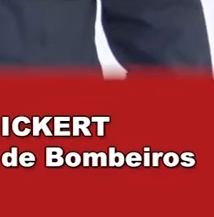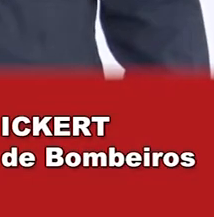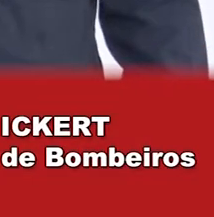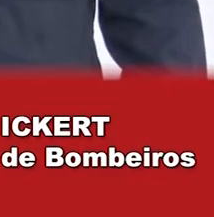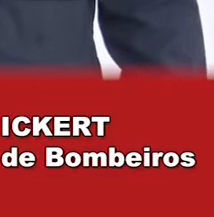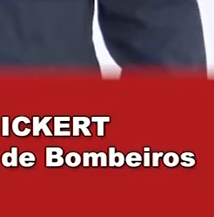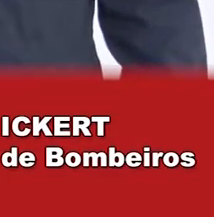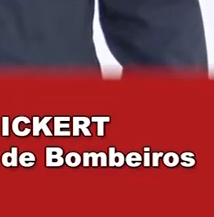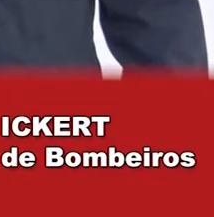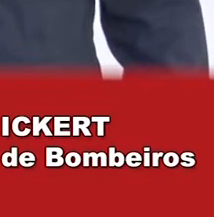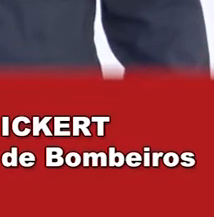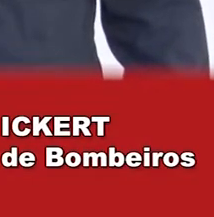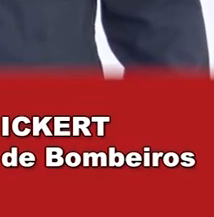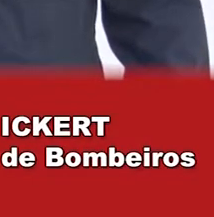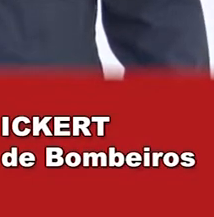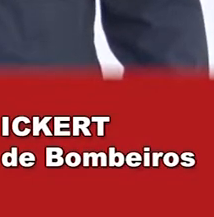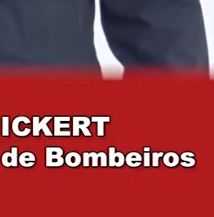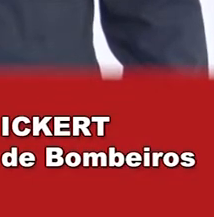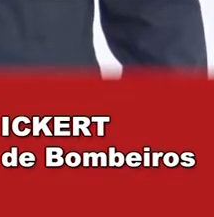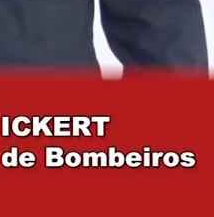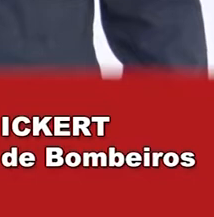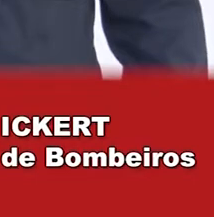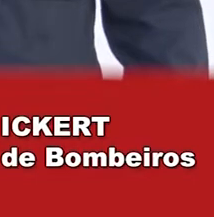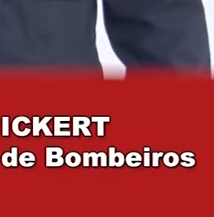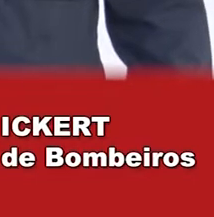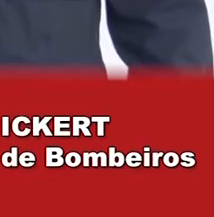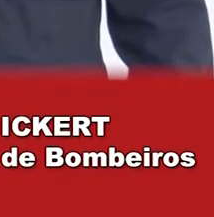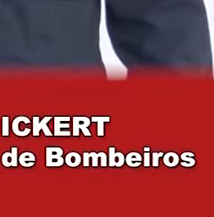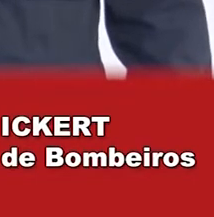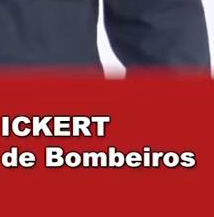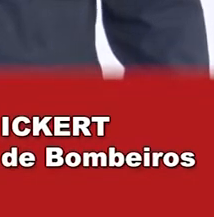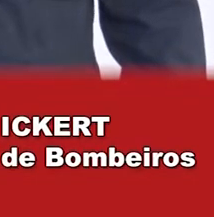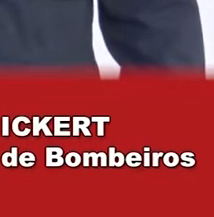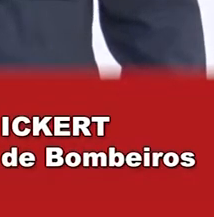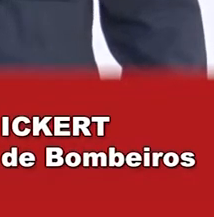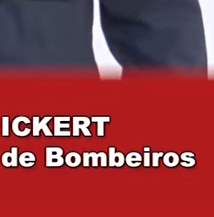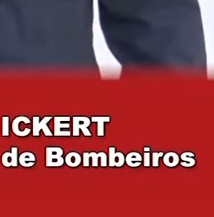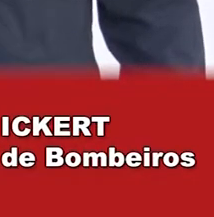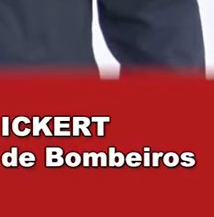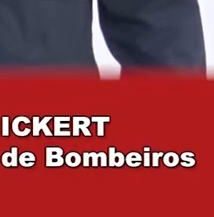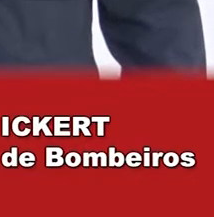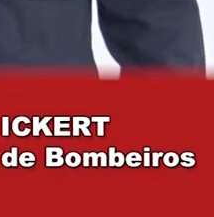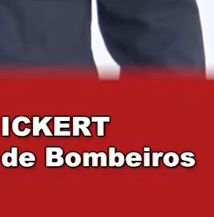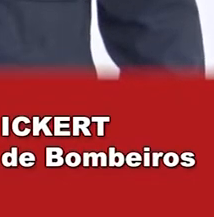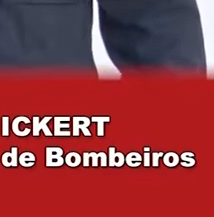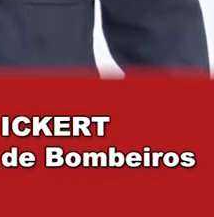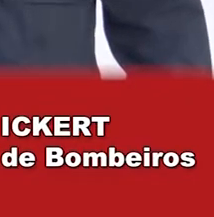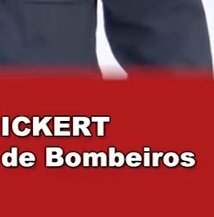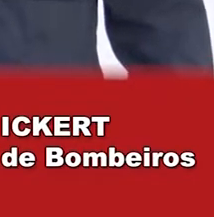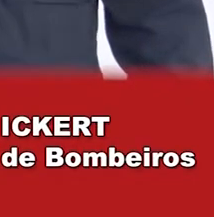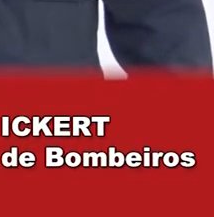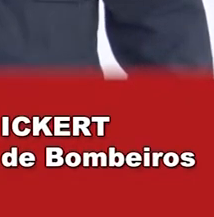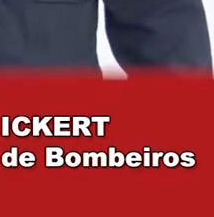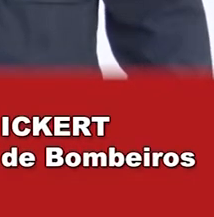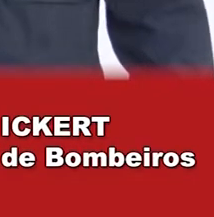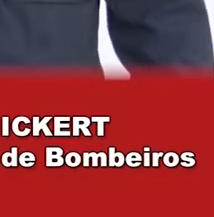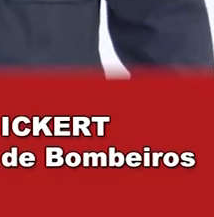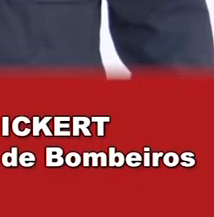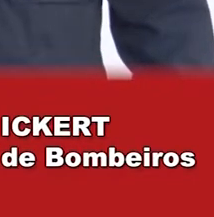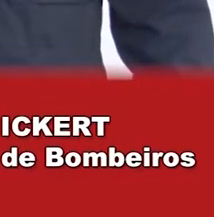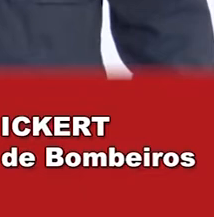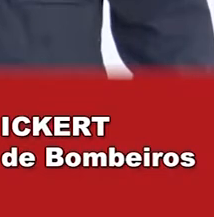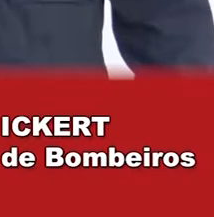em andaimes, alguém trabalhando em alguma obra ou alguém limpando vidraças muito próximo à